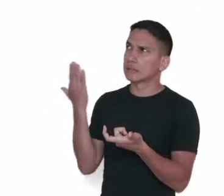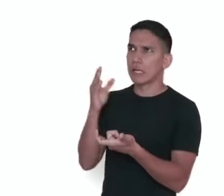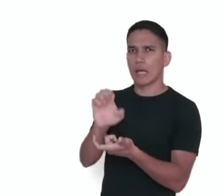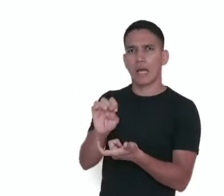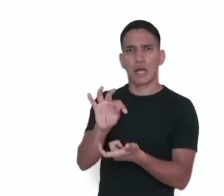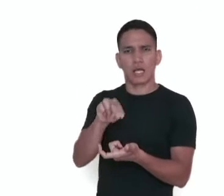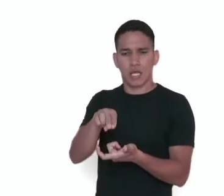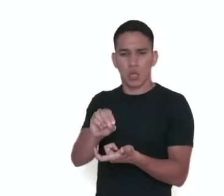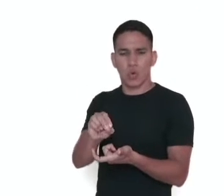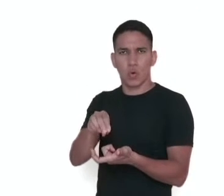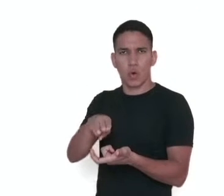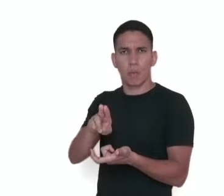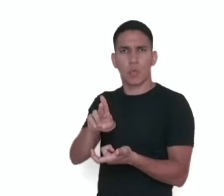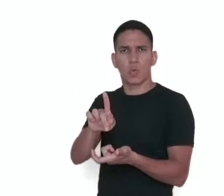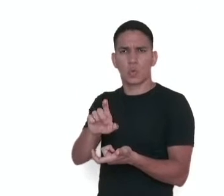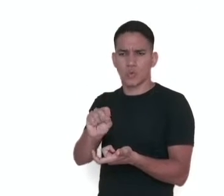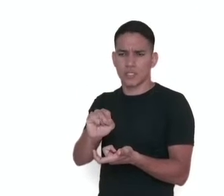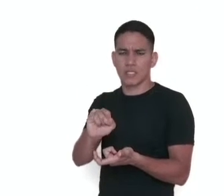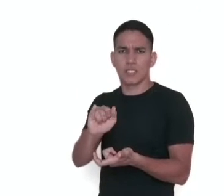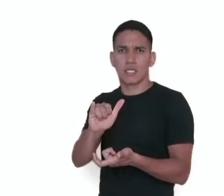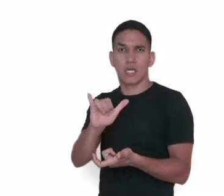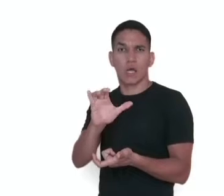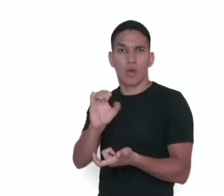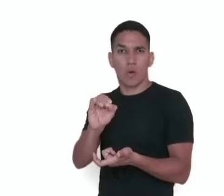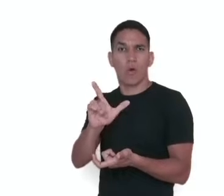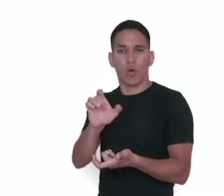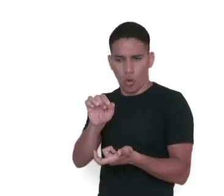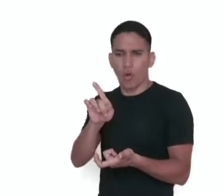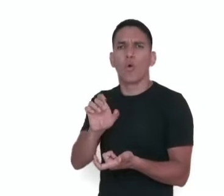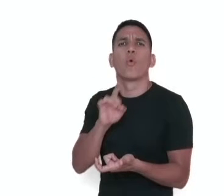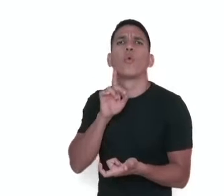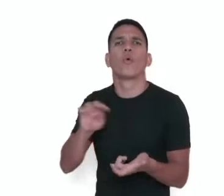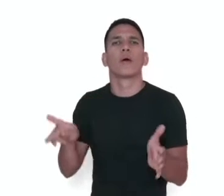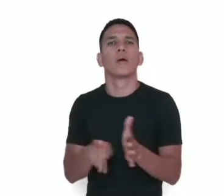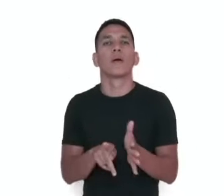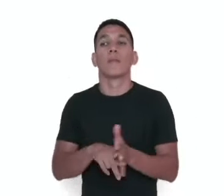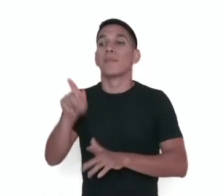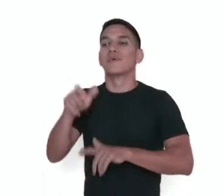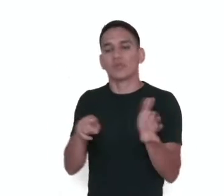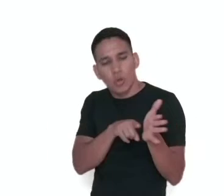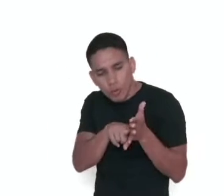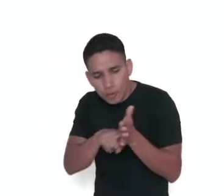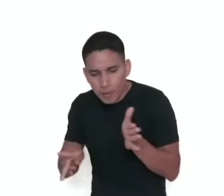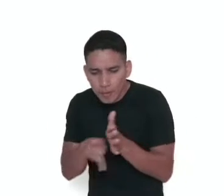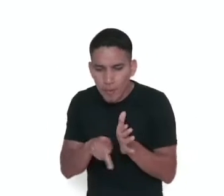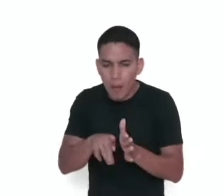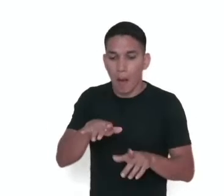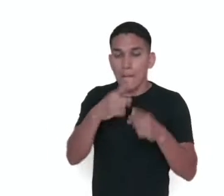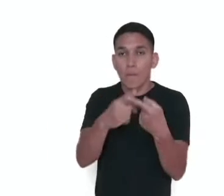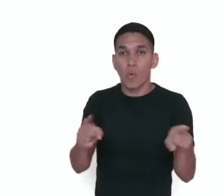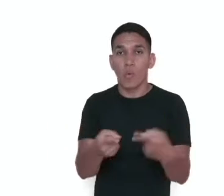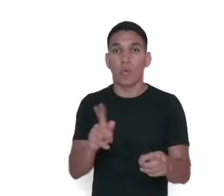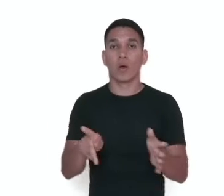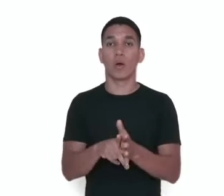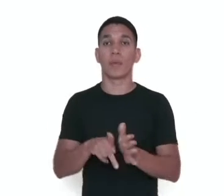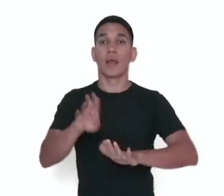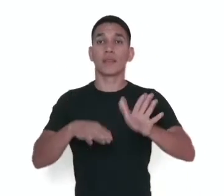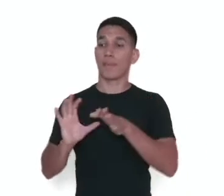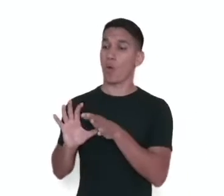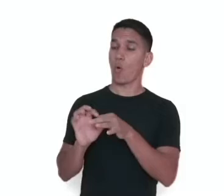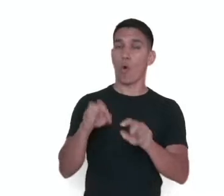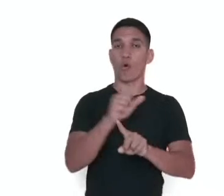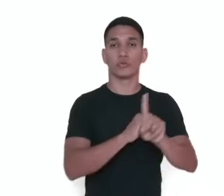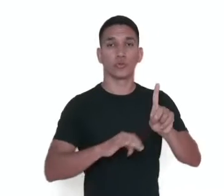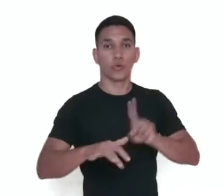Etnomusicólogo é a pessoa que estuda a música em sua concepção sociocultural, analisando sua origem etnográfica, sua manifestação em determinados